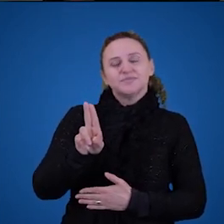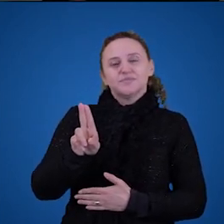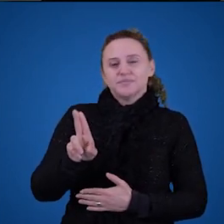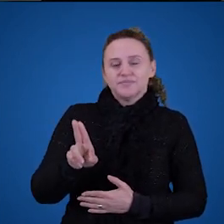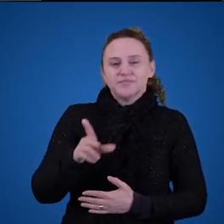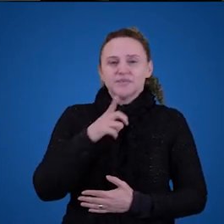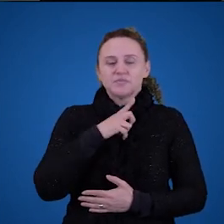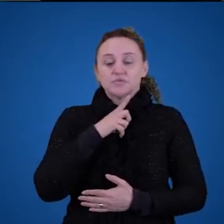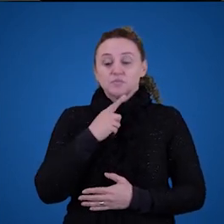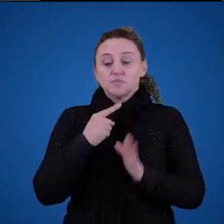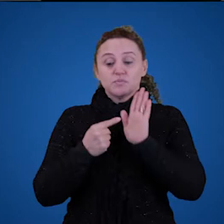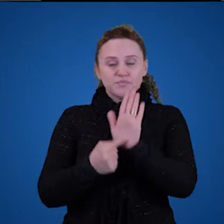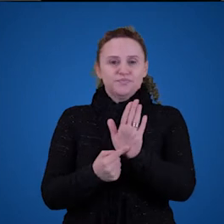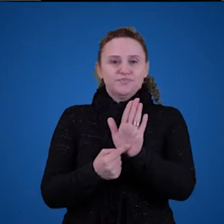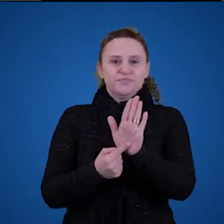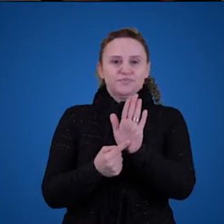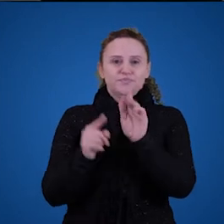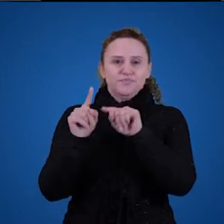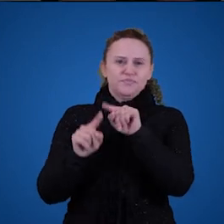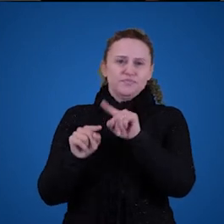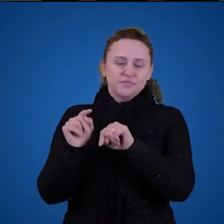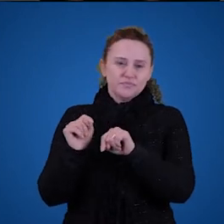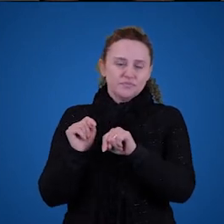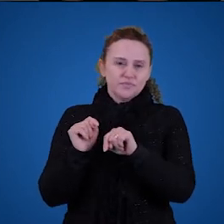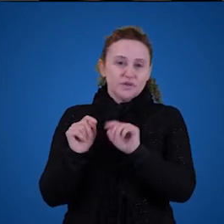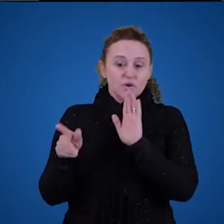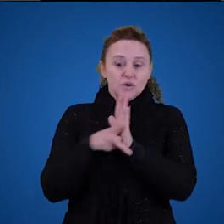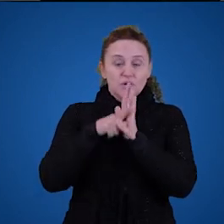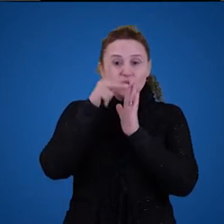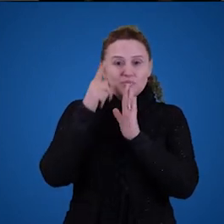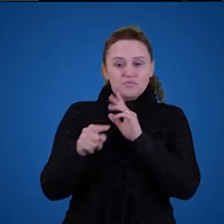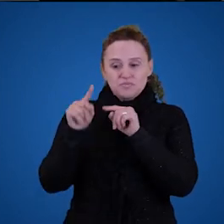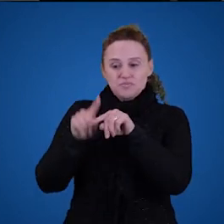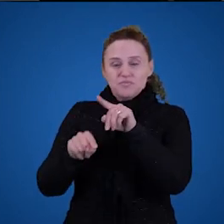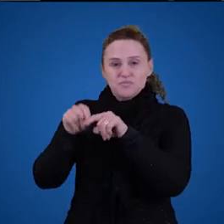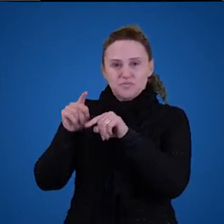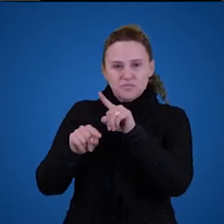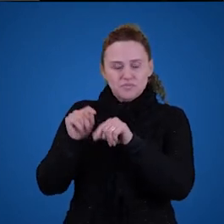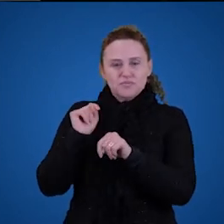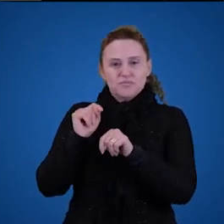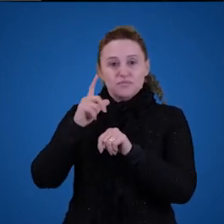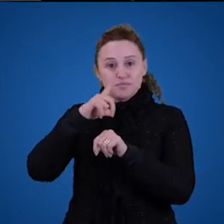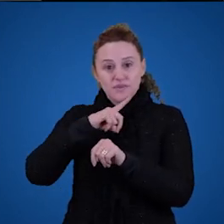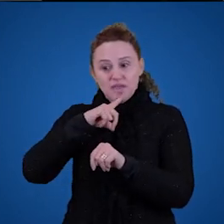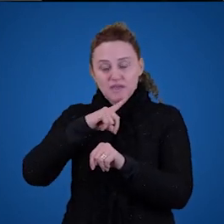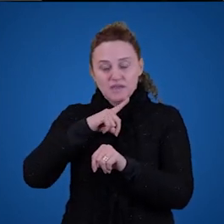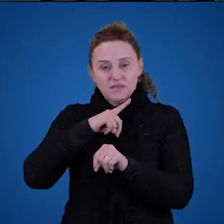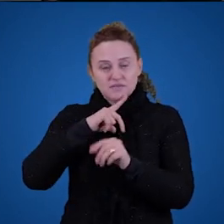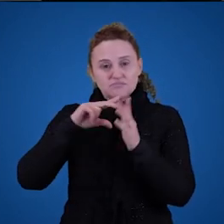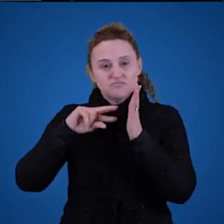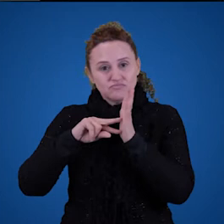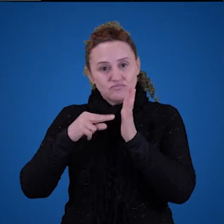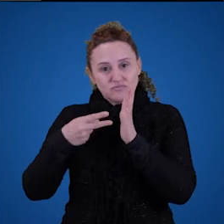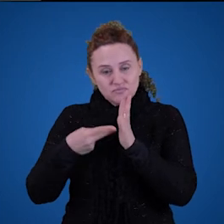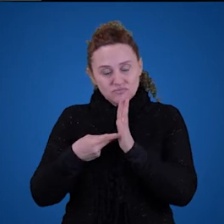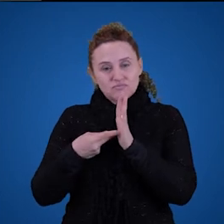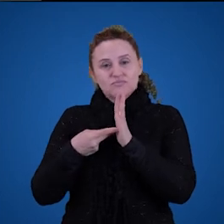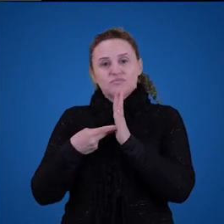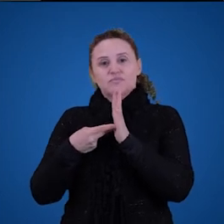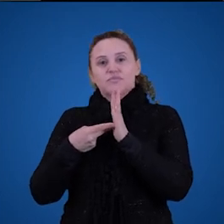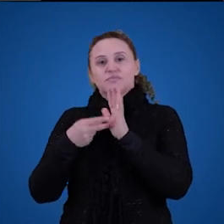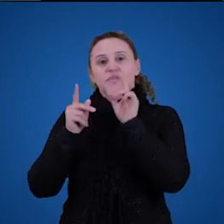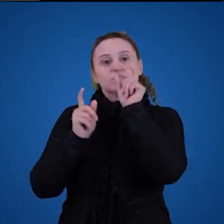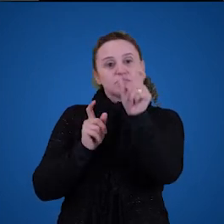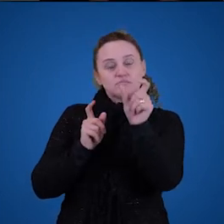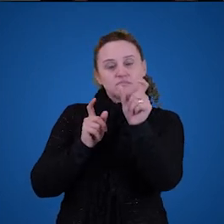estamos apontando para esses objetos. Então, o próprio objeto consistiria ao significado das palavras ou